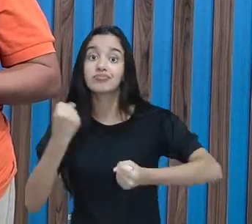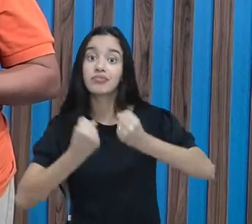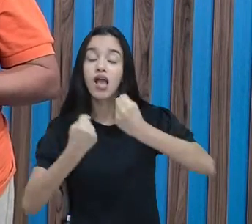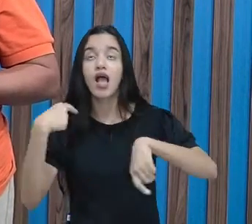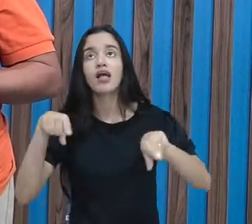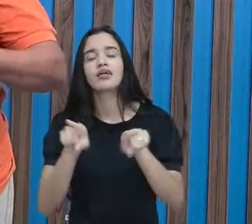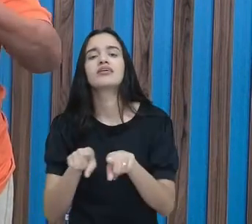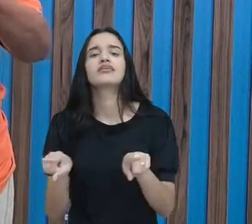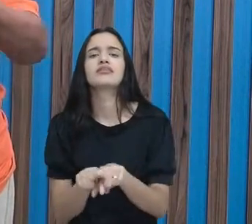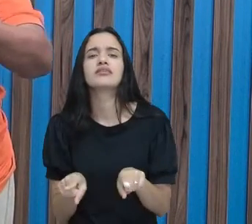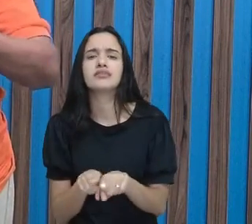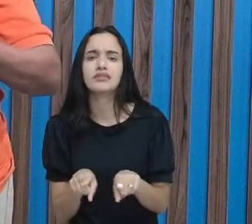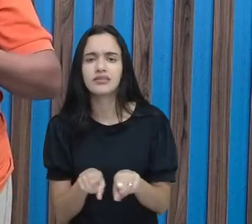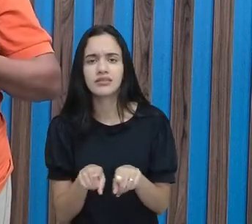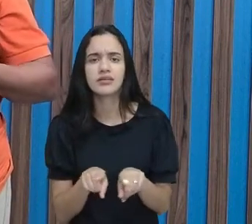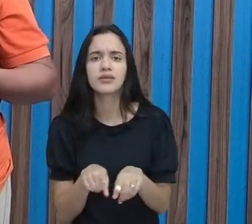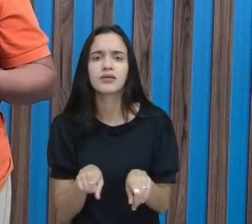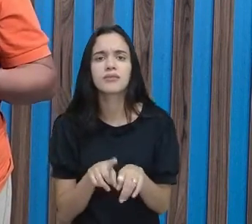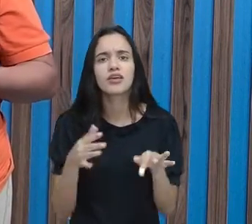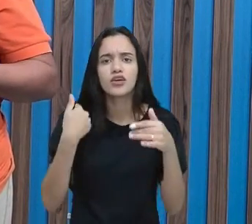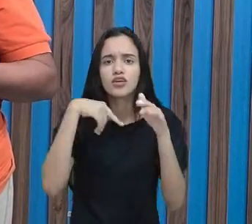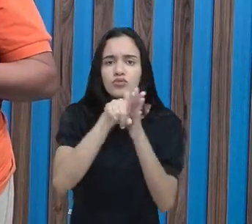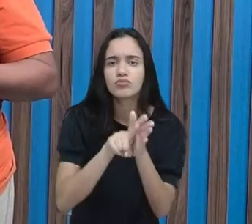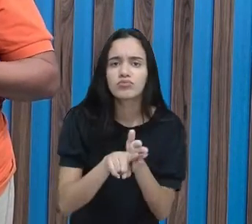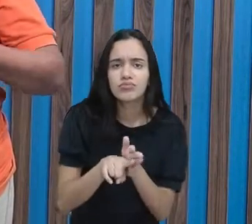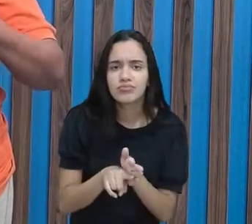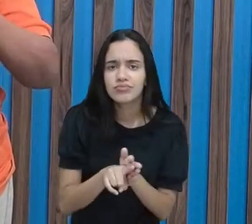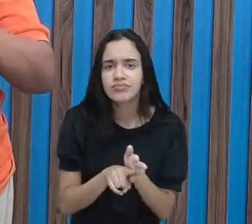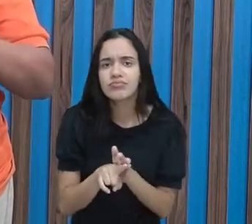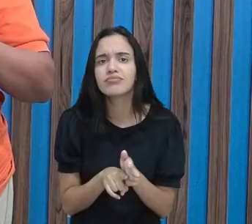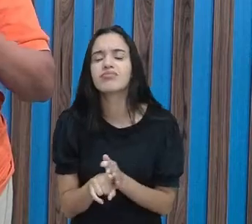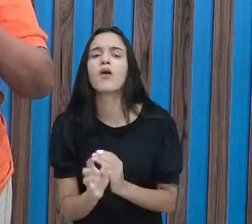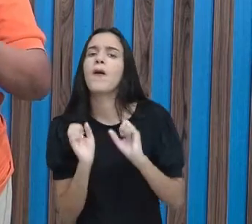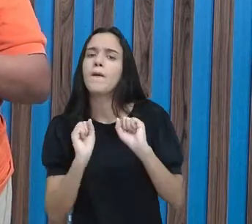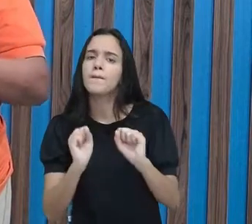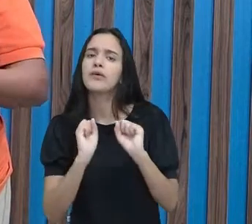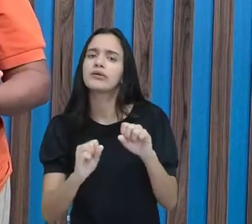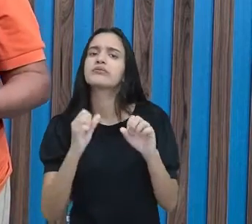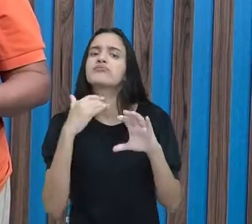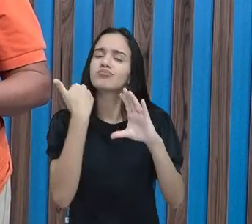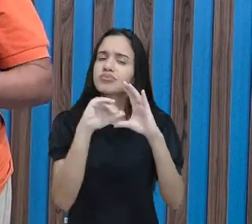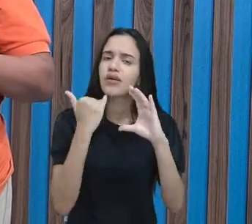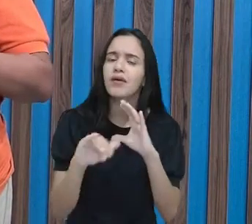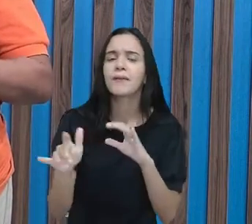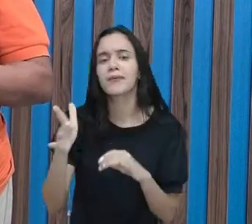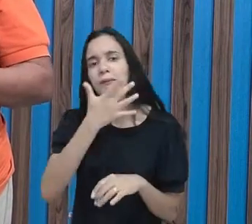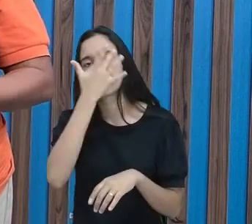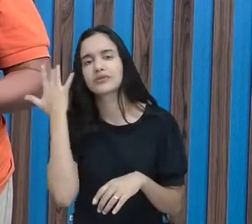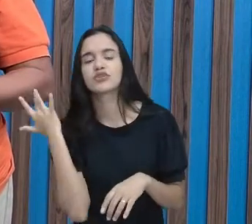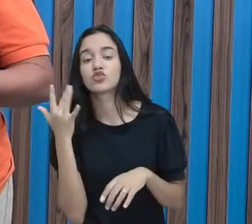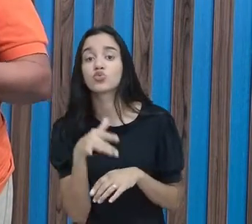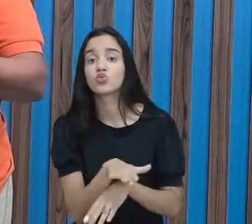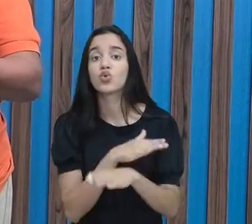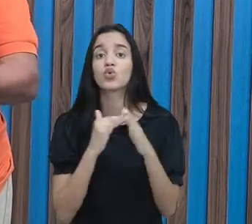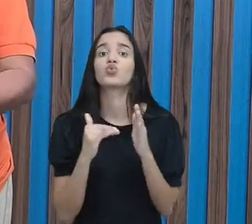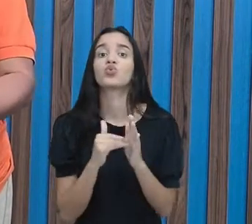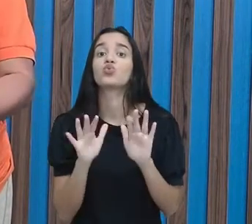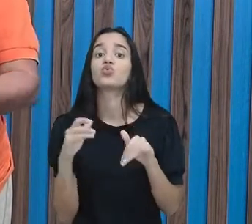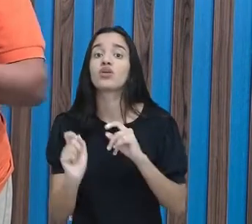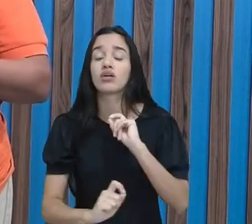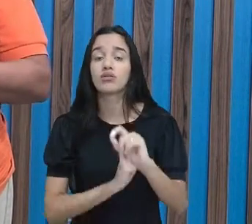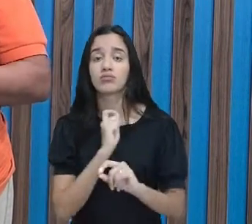eu posso fazer uma consulta, eu posso mandar uma mensagem para alguém. Então, tudo isso, o que